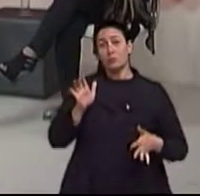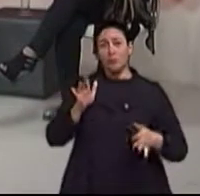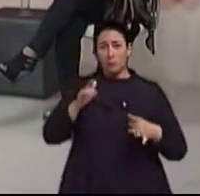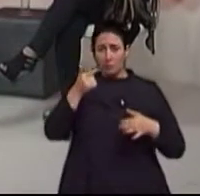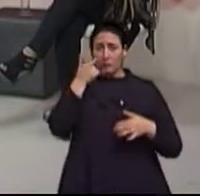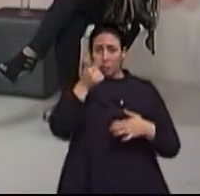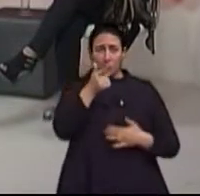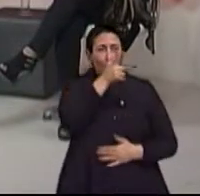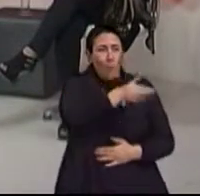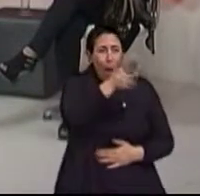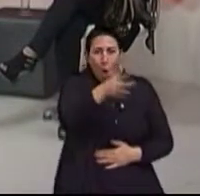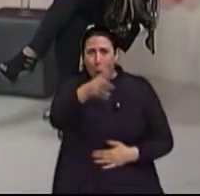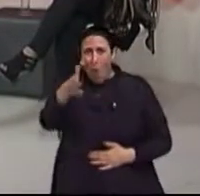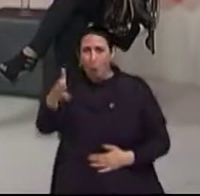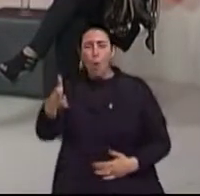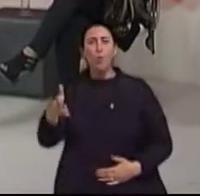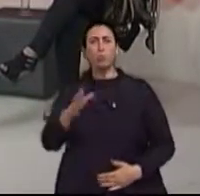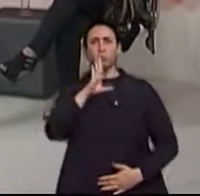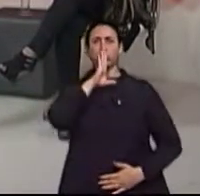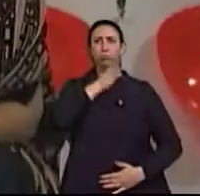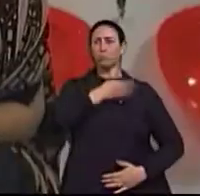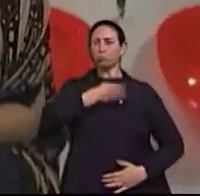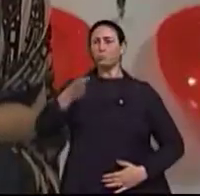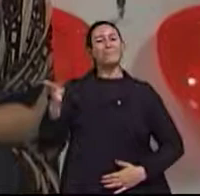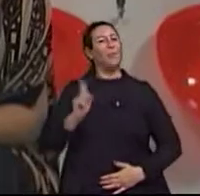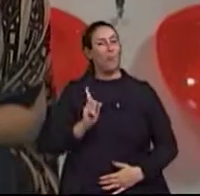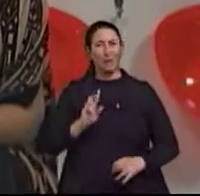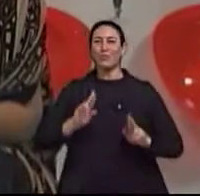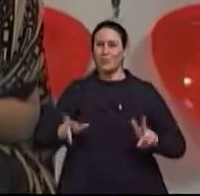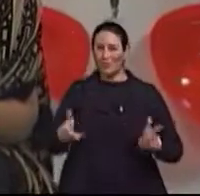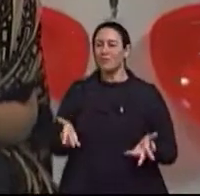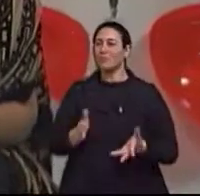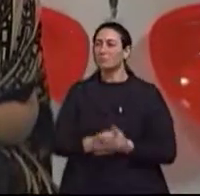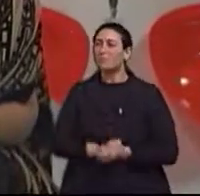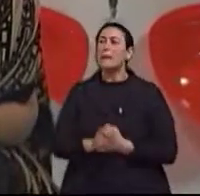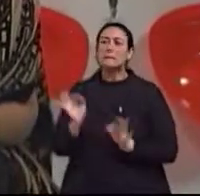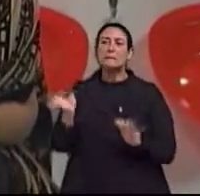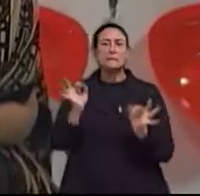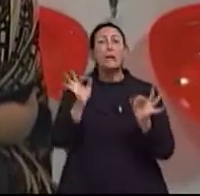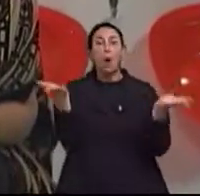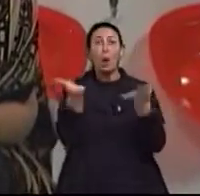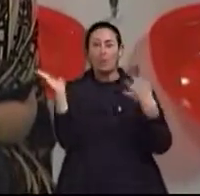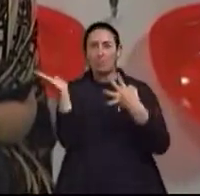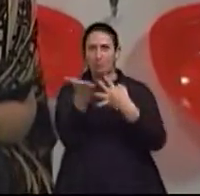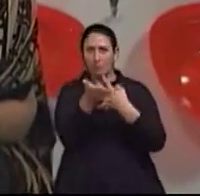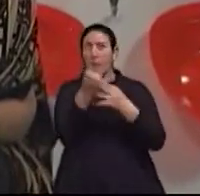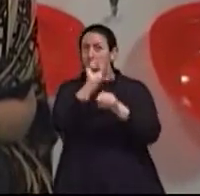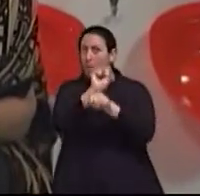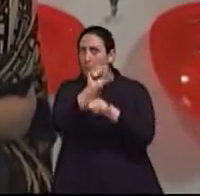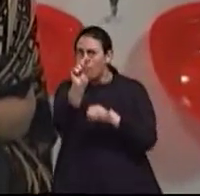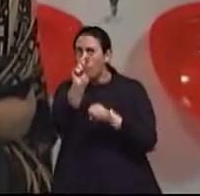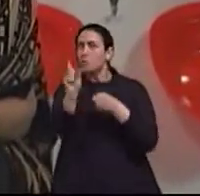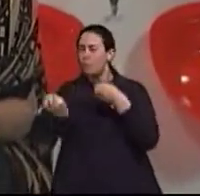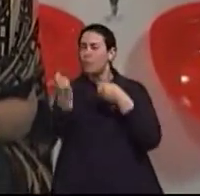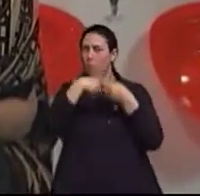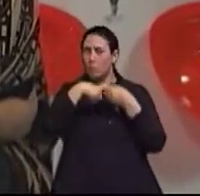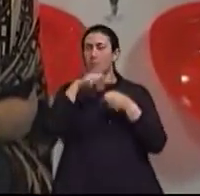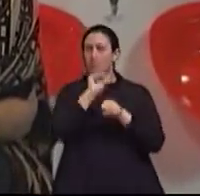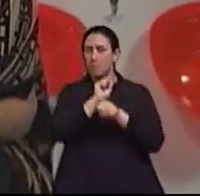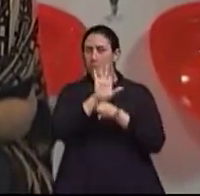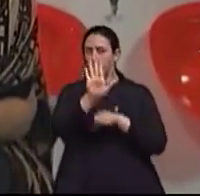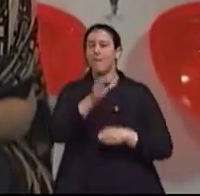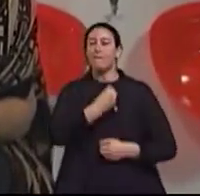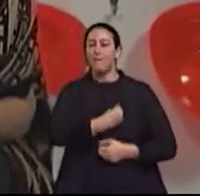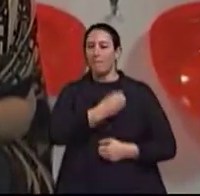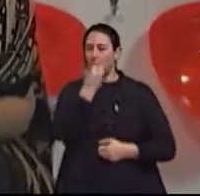diversidade humana, é quem impõe essas dificuldades. Claro. Nós vamos a um pequeno intervalo, nosso intervalo é muito pequeno, não saia daí, que o Viva Bem